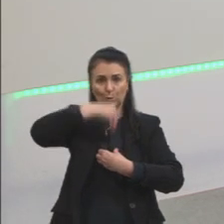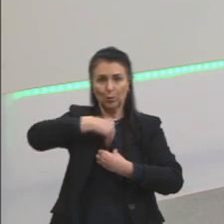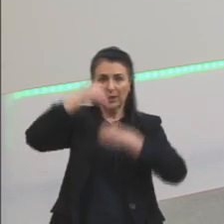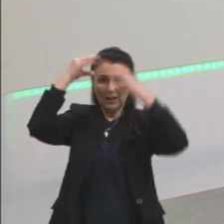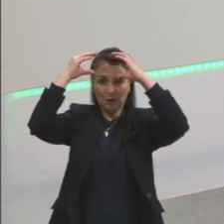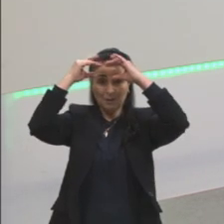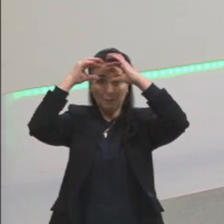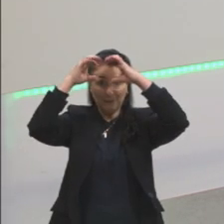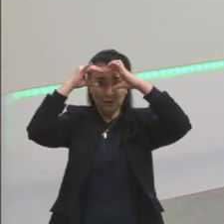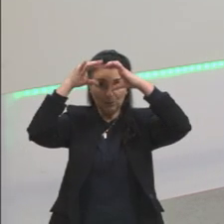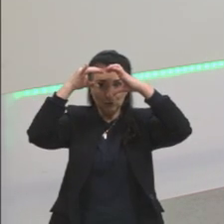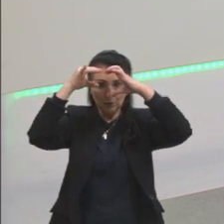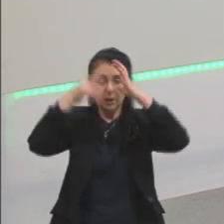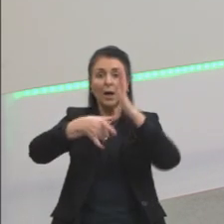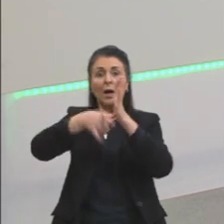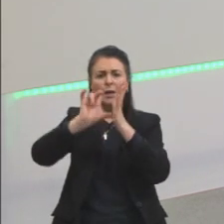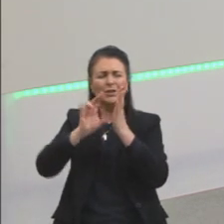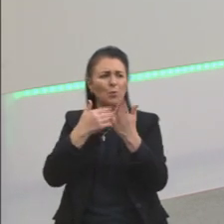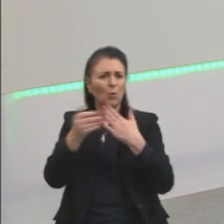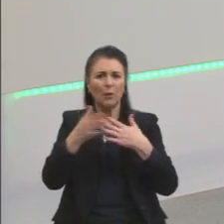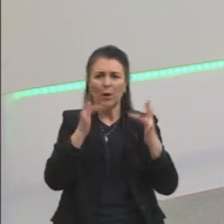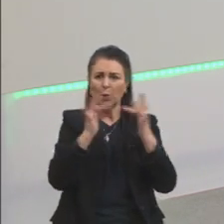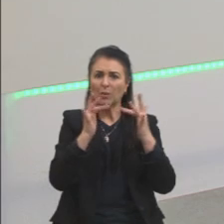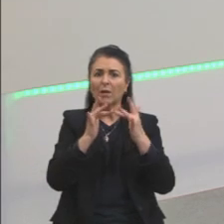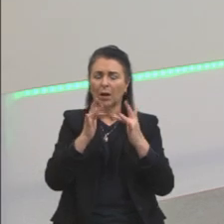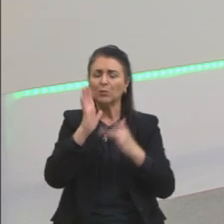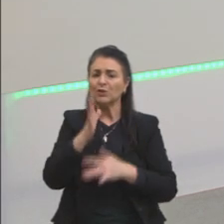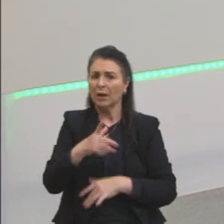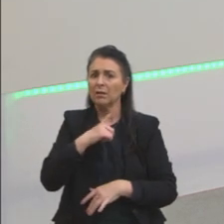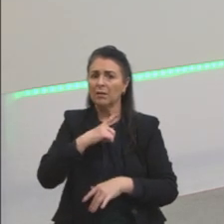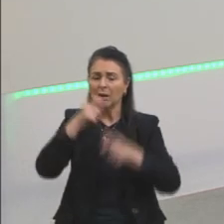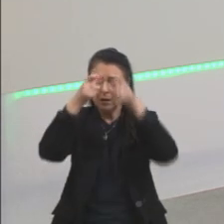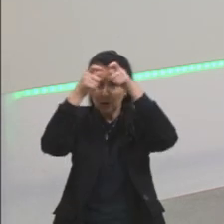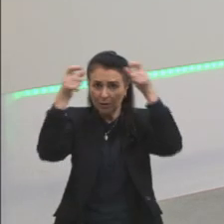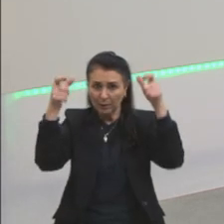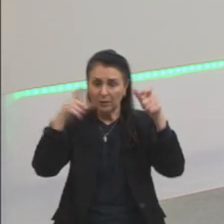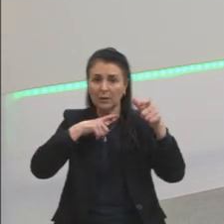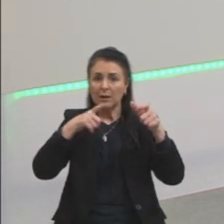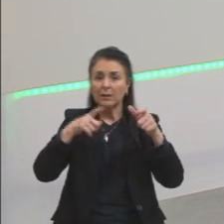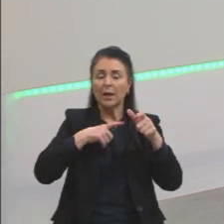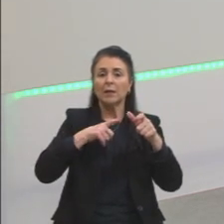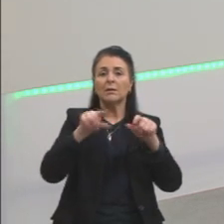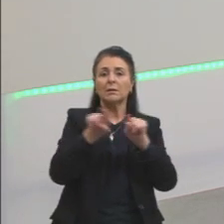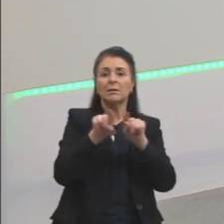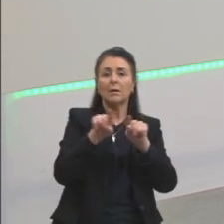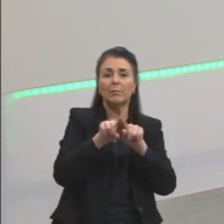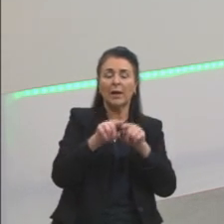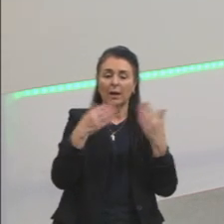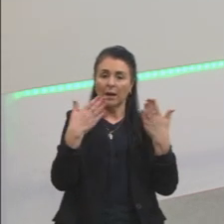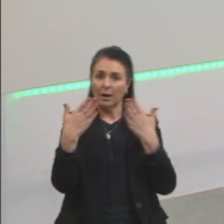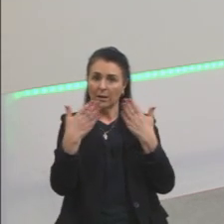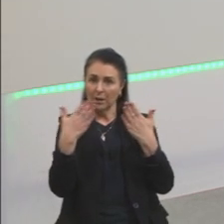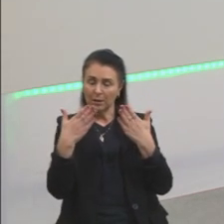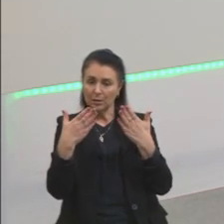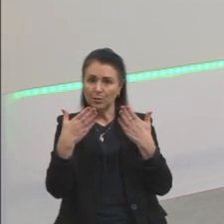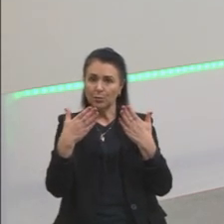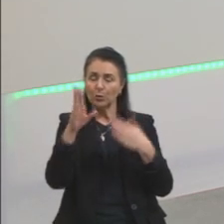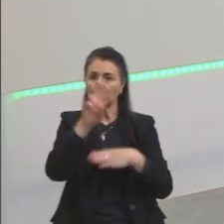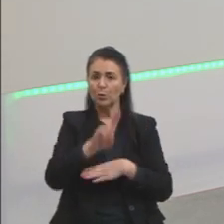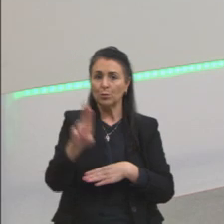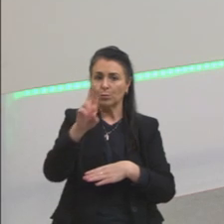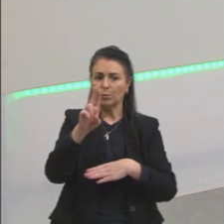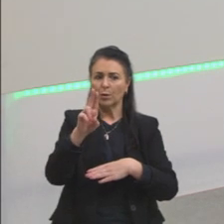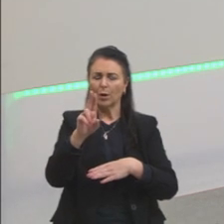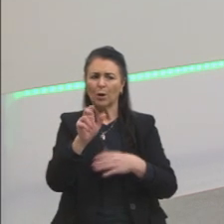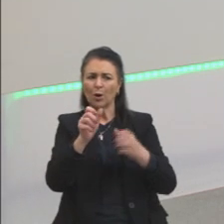priori antes de qualquer contato. Os juízos sintéticos e analíticos, o que são? Juízos analíticos, apenas faço uma